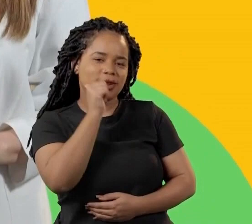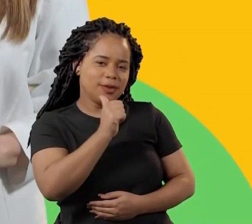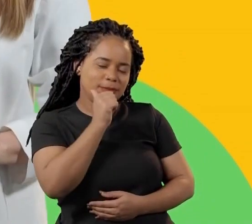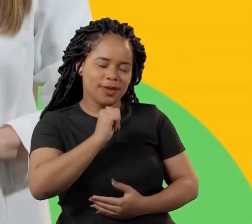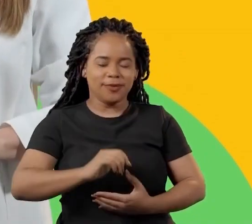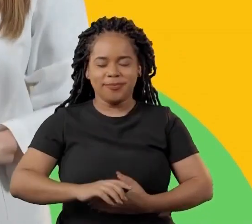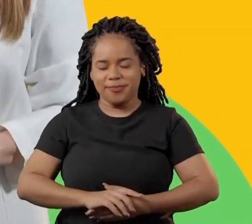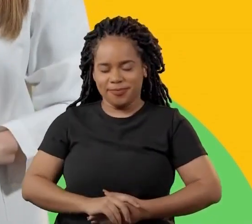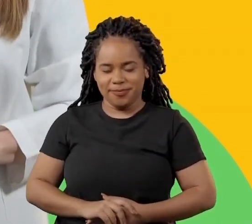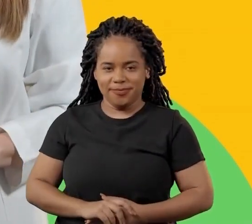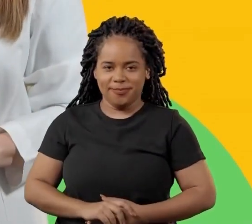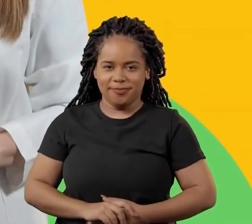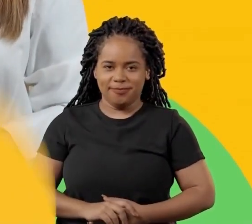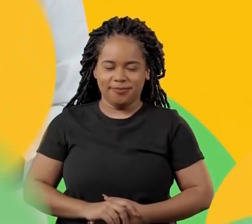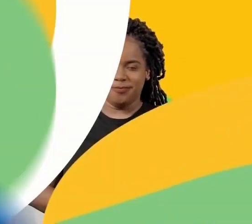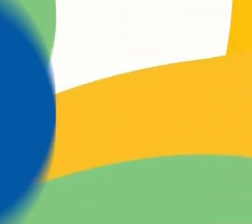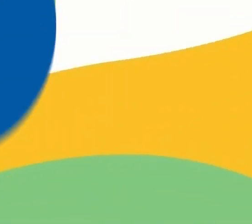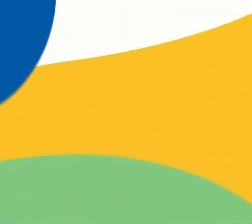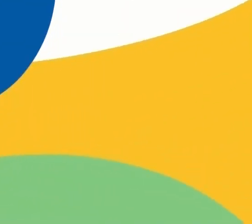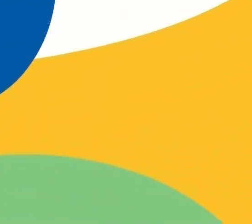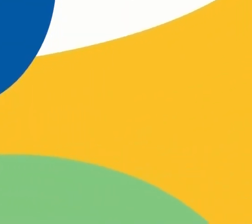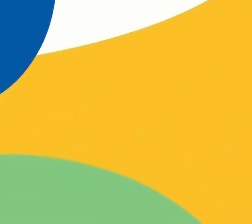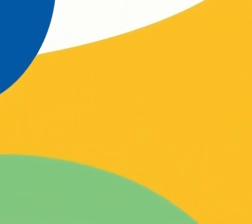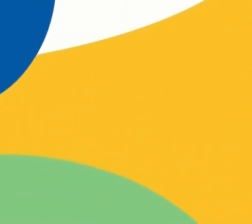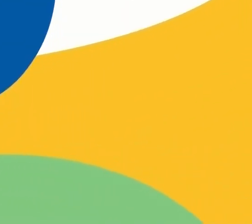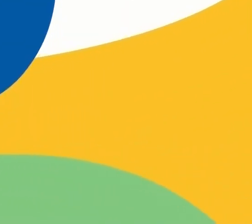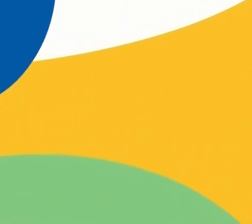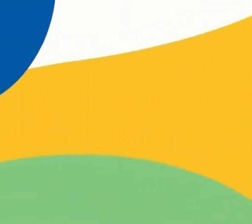com a força da mulher. É 10!